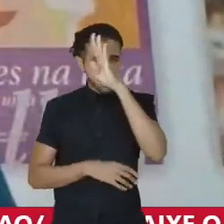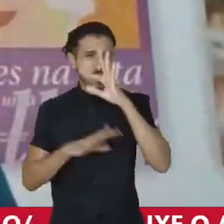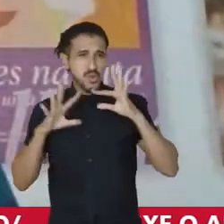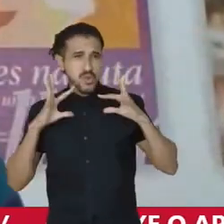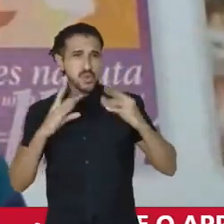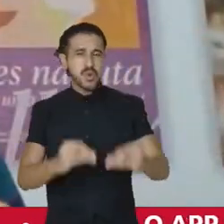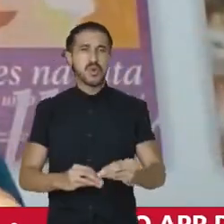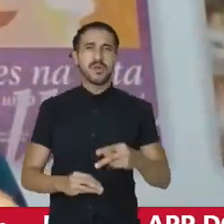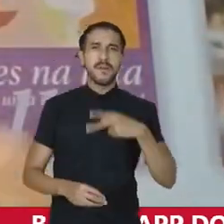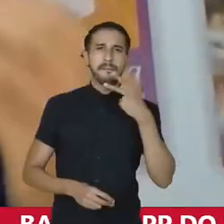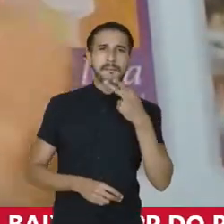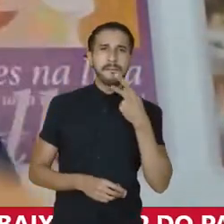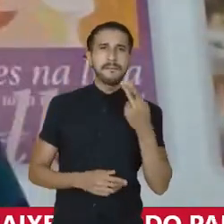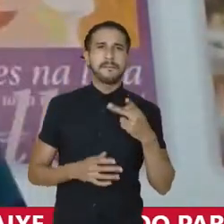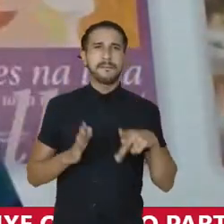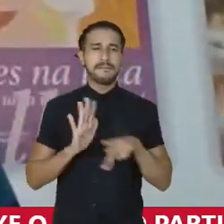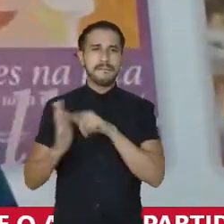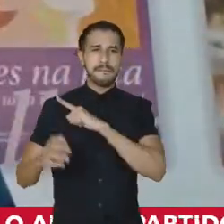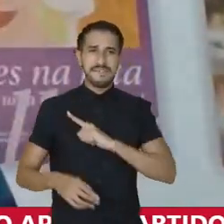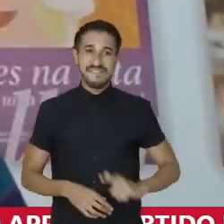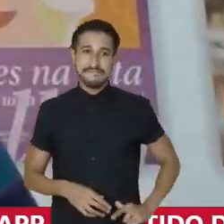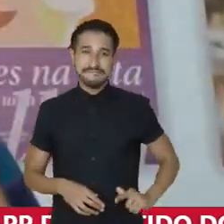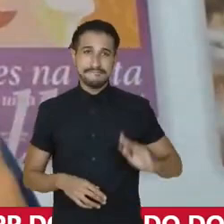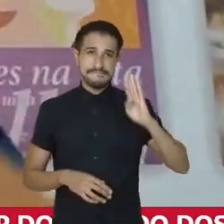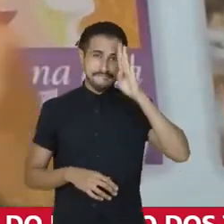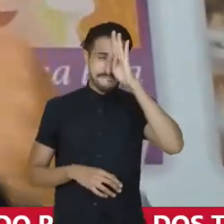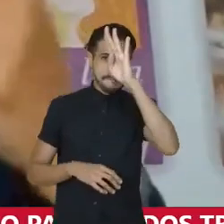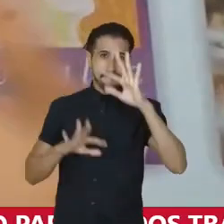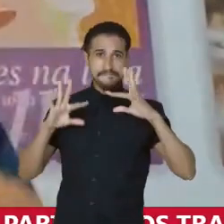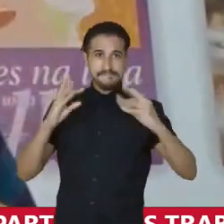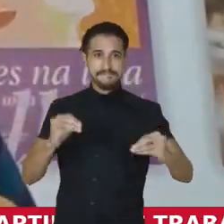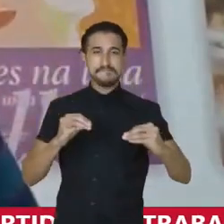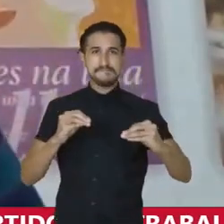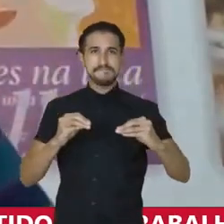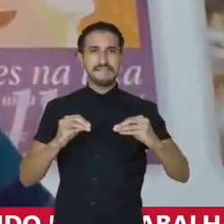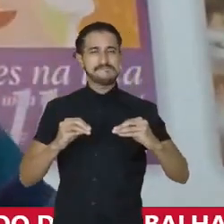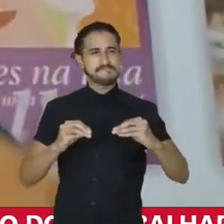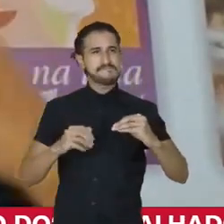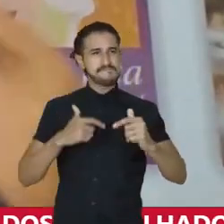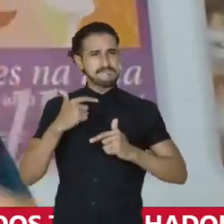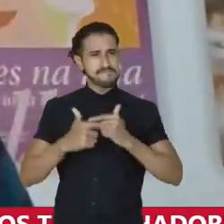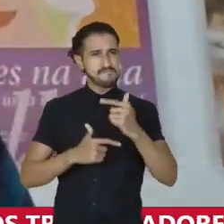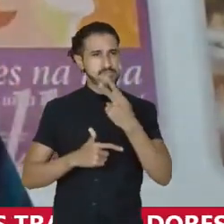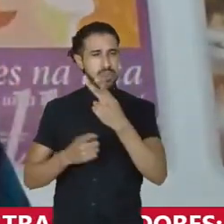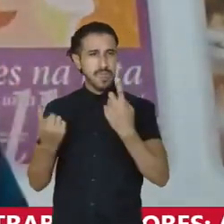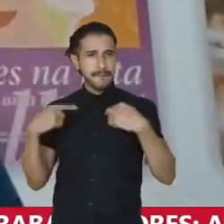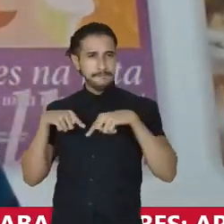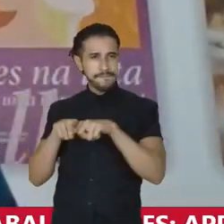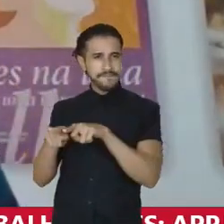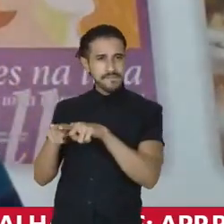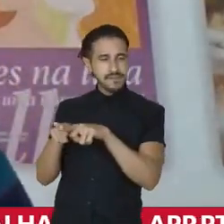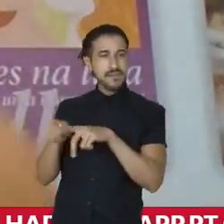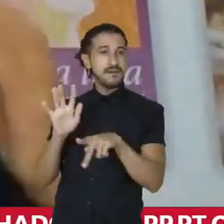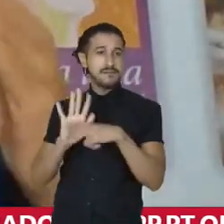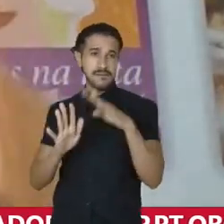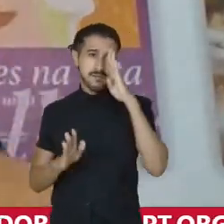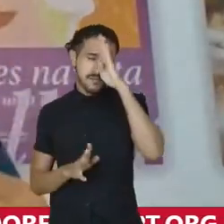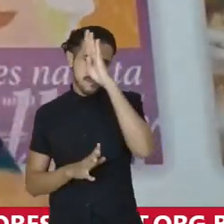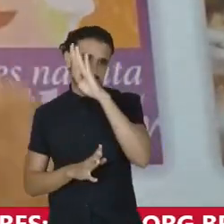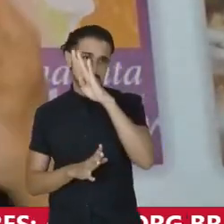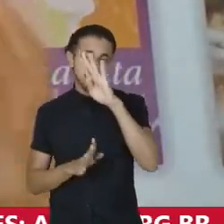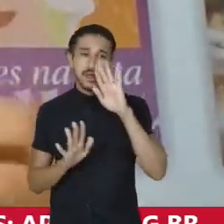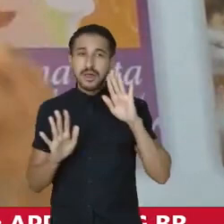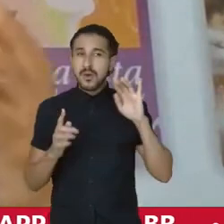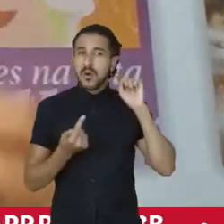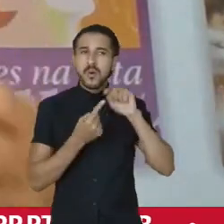as falas do governo Bolsonaro e todas as ações dos aliados do Bolsonaro vão na